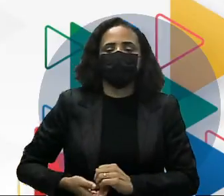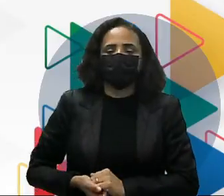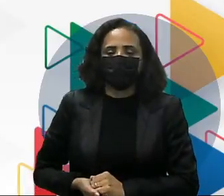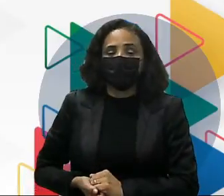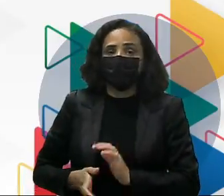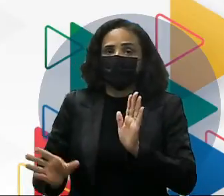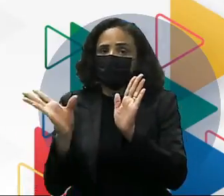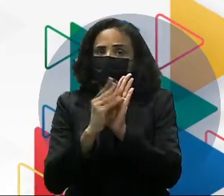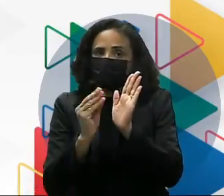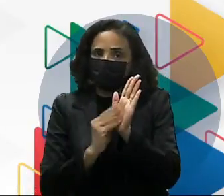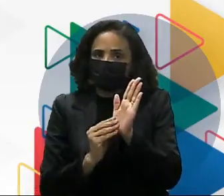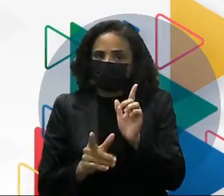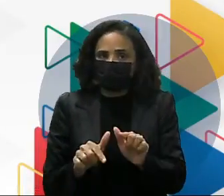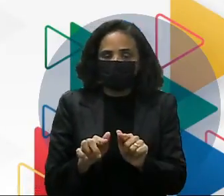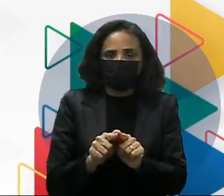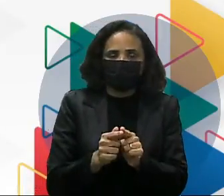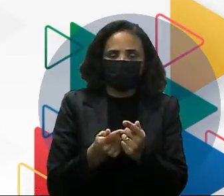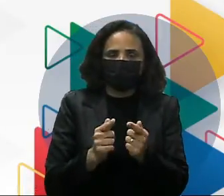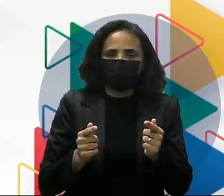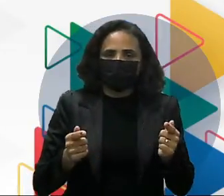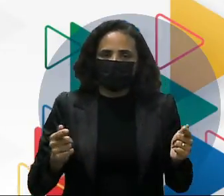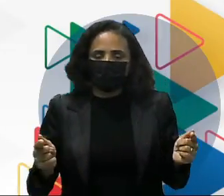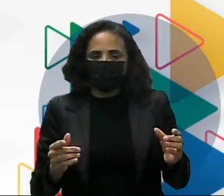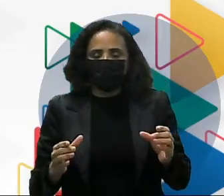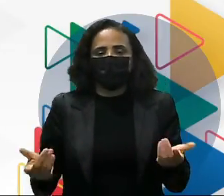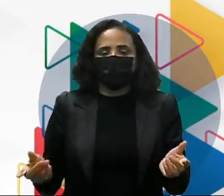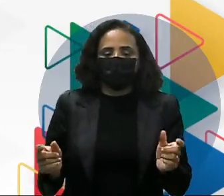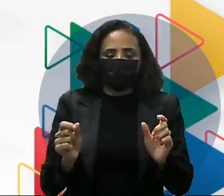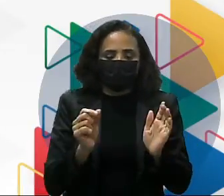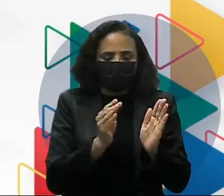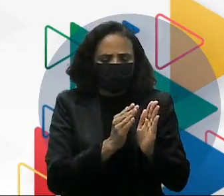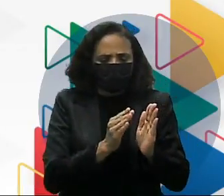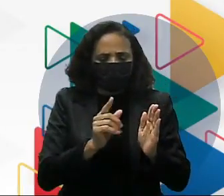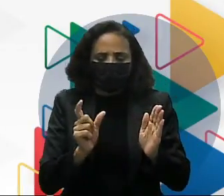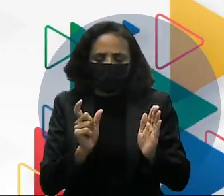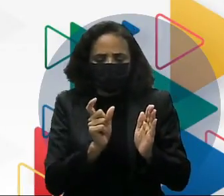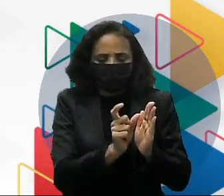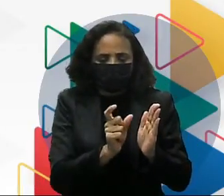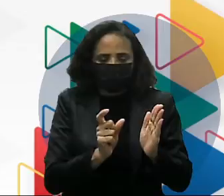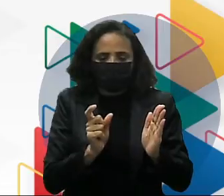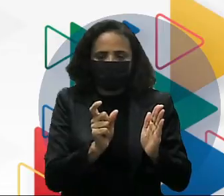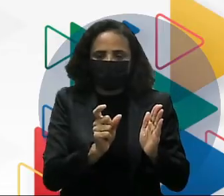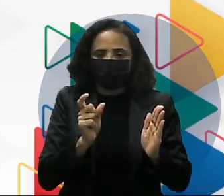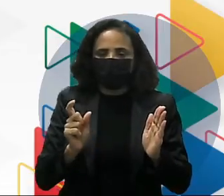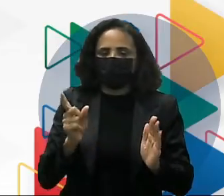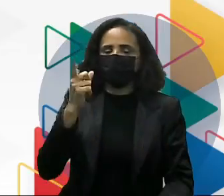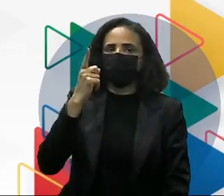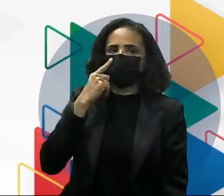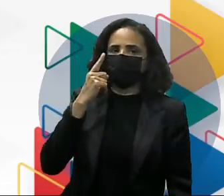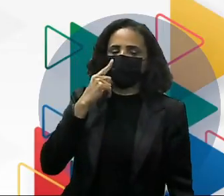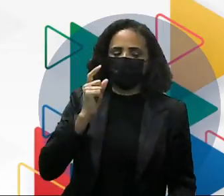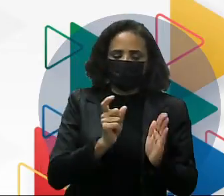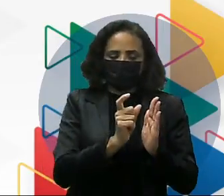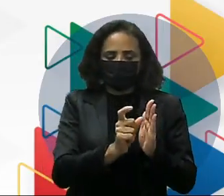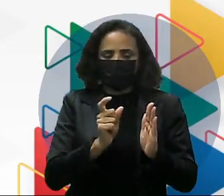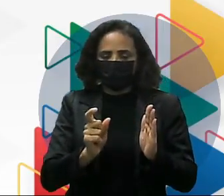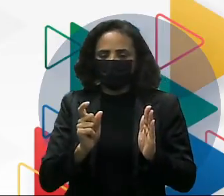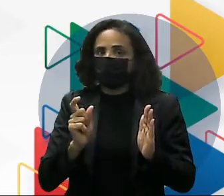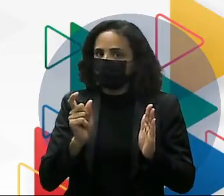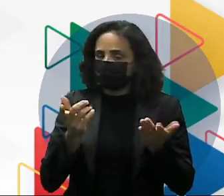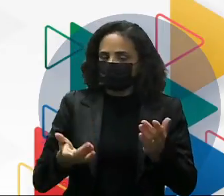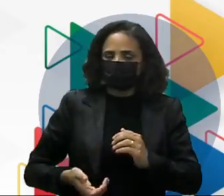fragmento em branco do cartão.